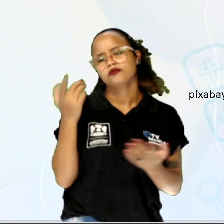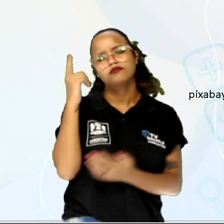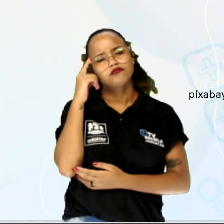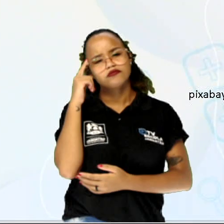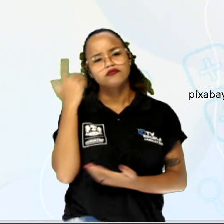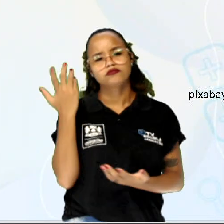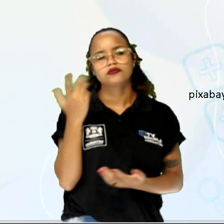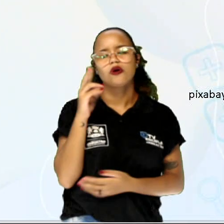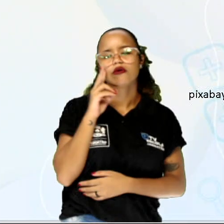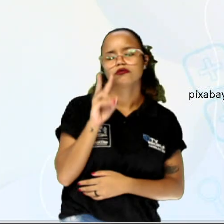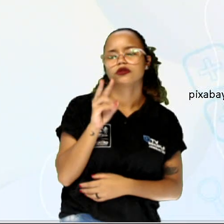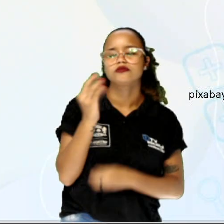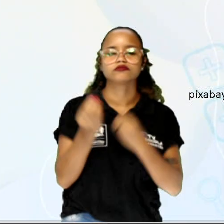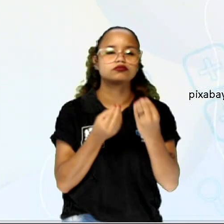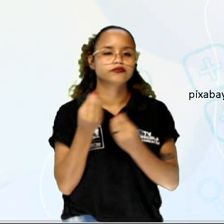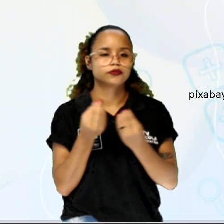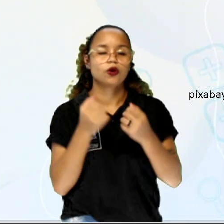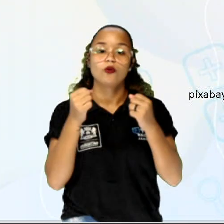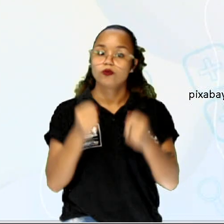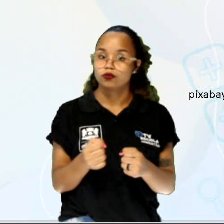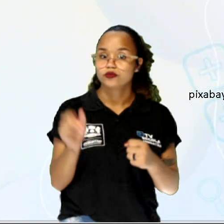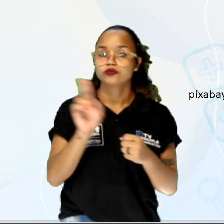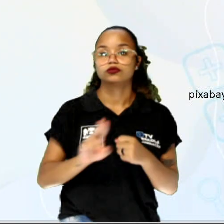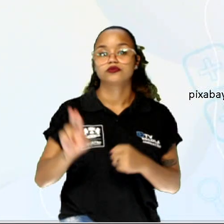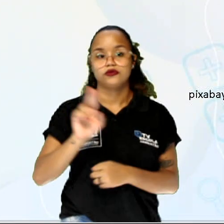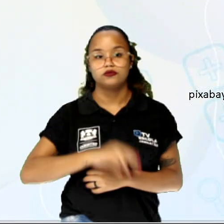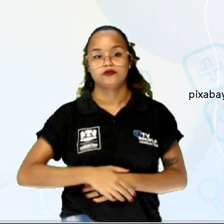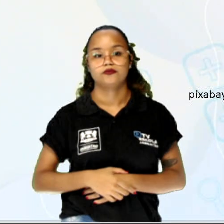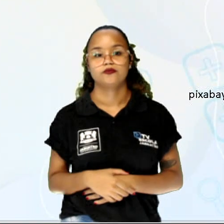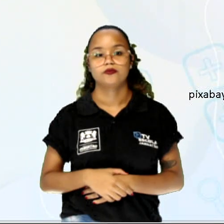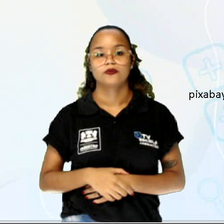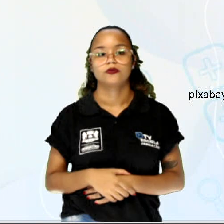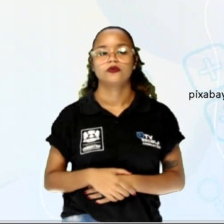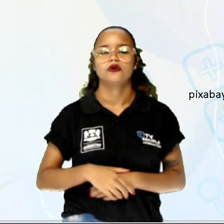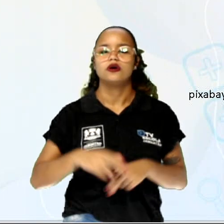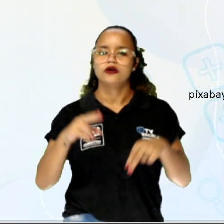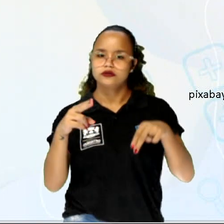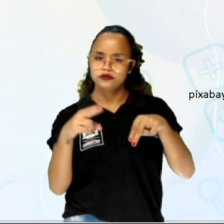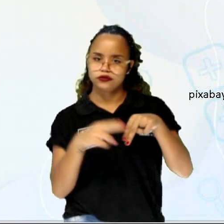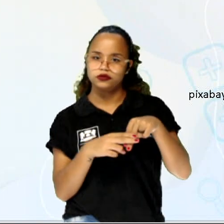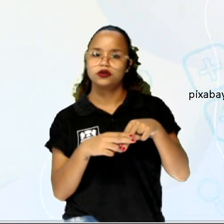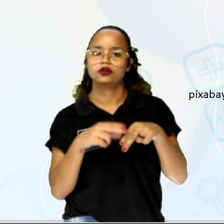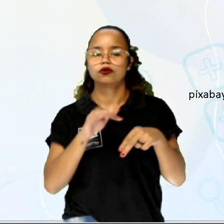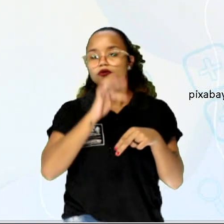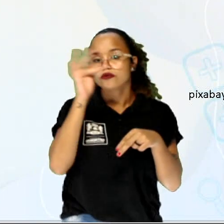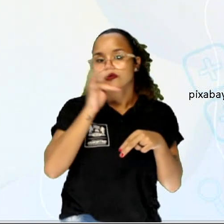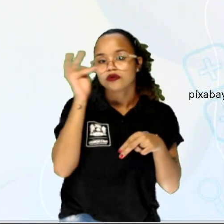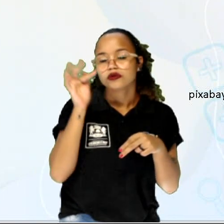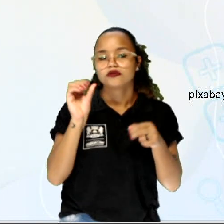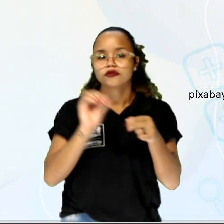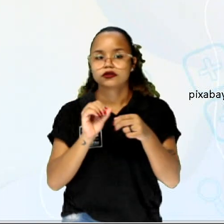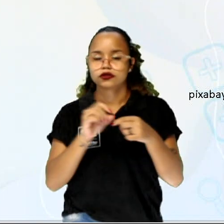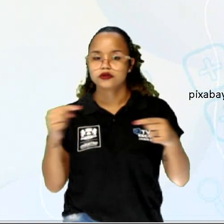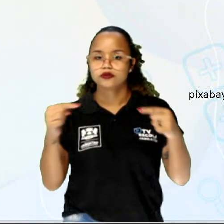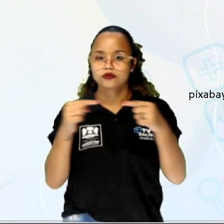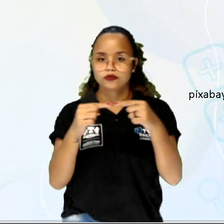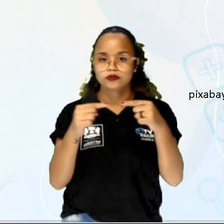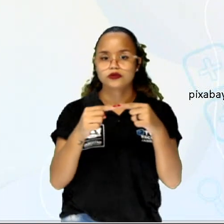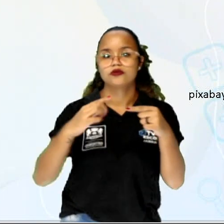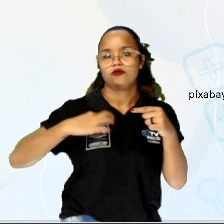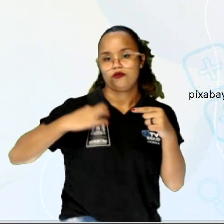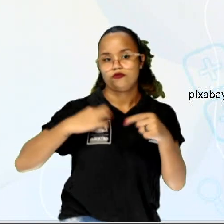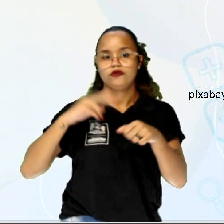e ela verificou o seguinte, ok? Ela poderia pegar a saia estampada e fazer a combinação, a saia estampada com a